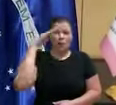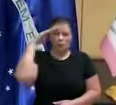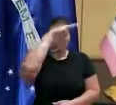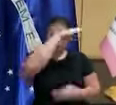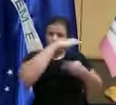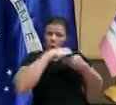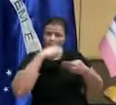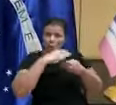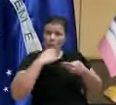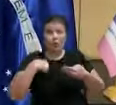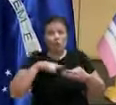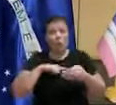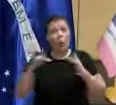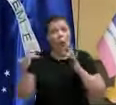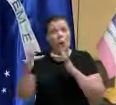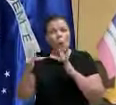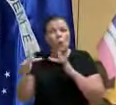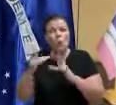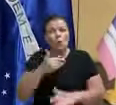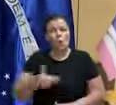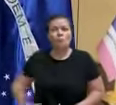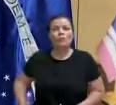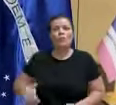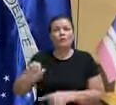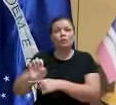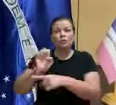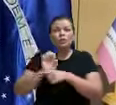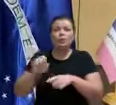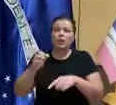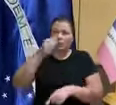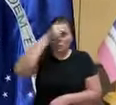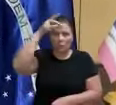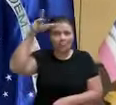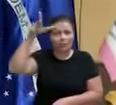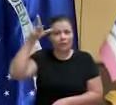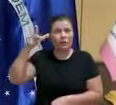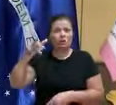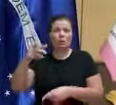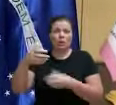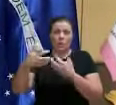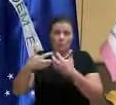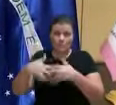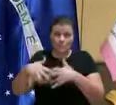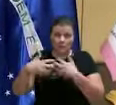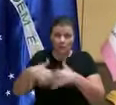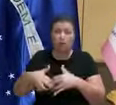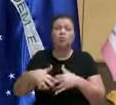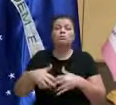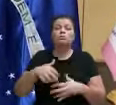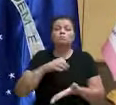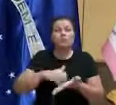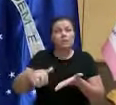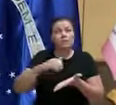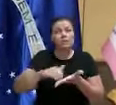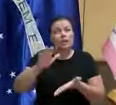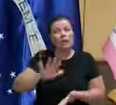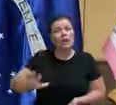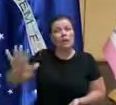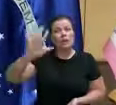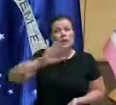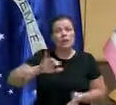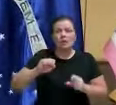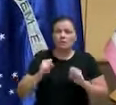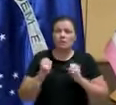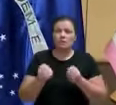República, já entramos em contato com o governo do Estado e com a Prefeitura da cidade de Petrópolis deslocamos o nosso Secretário